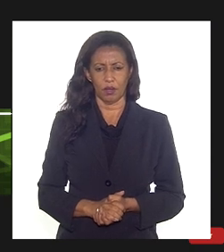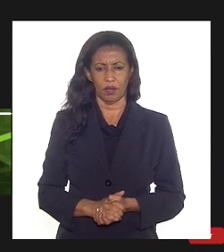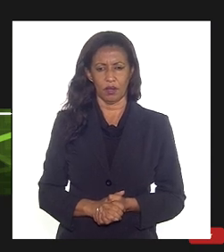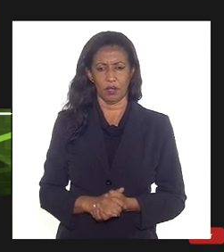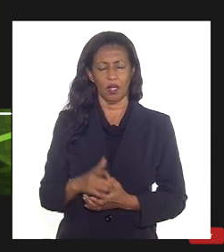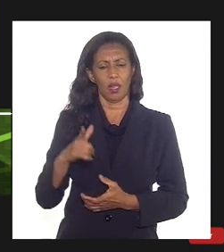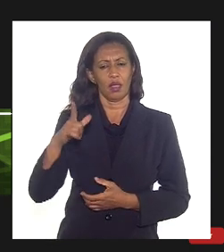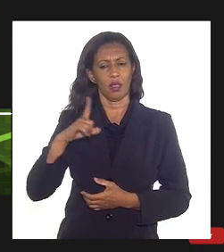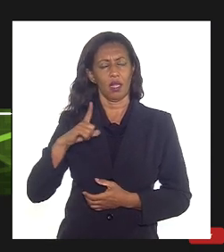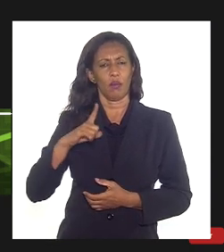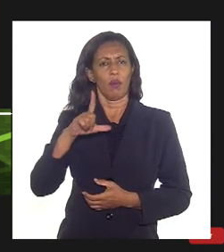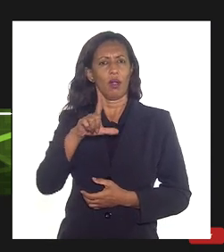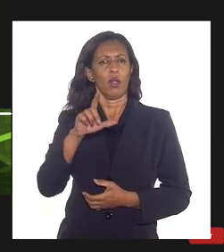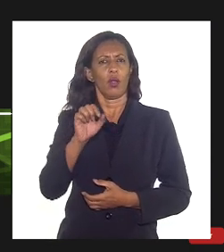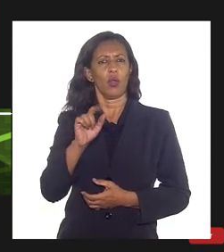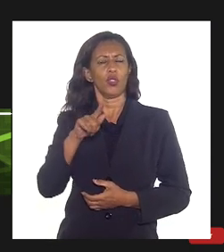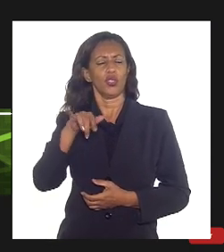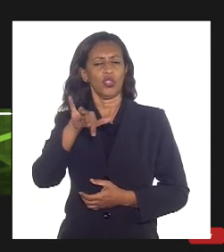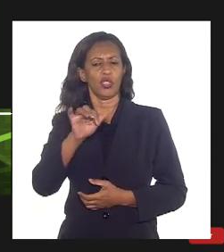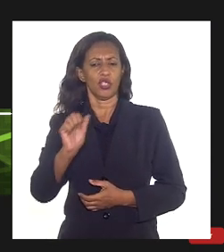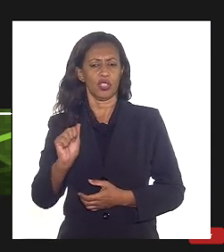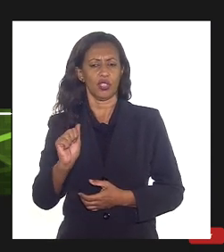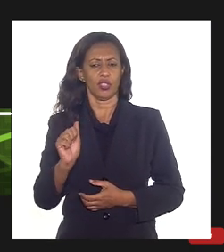uma logística tanto da parte de